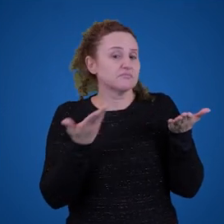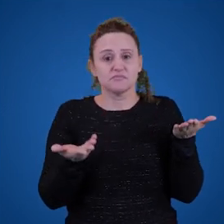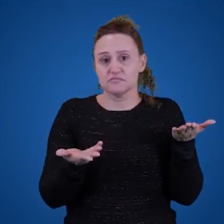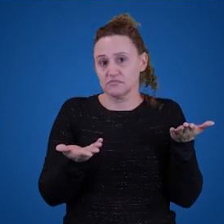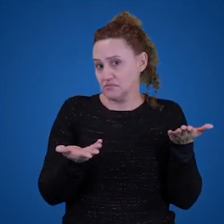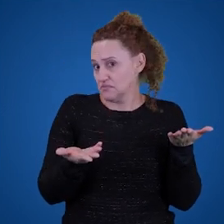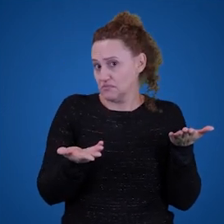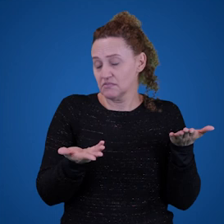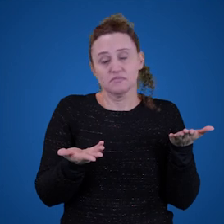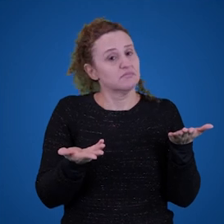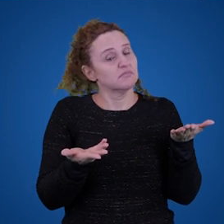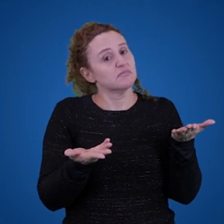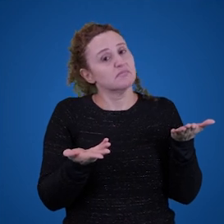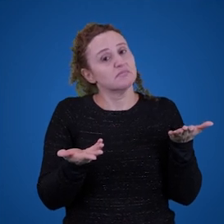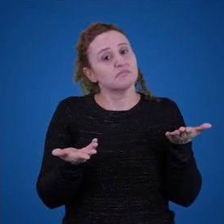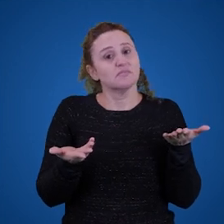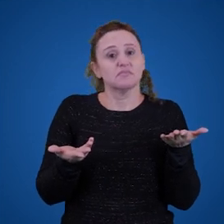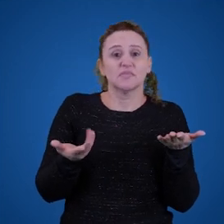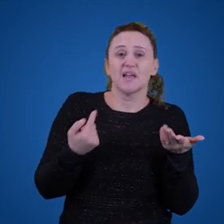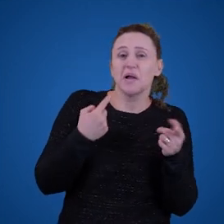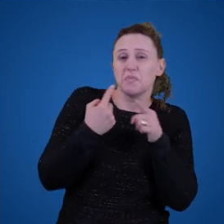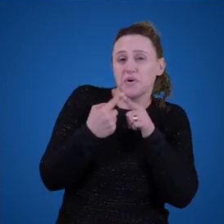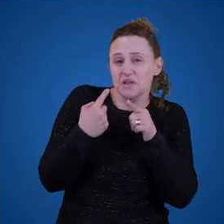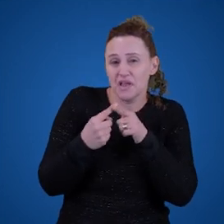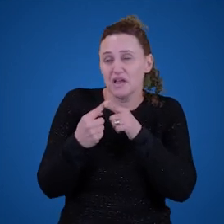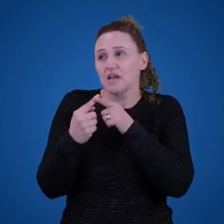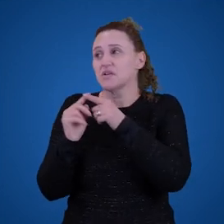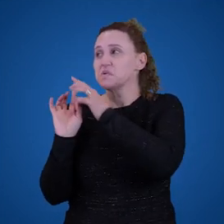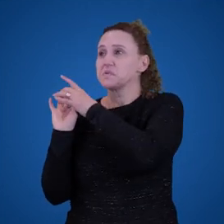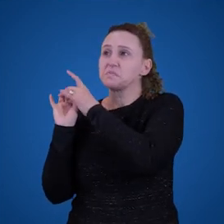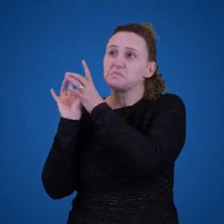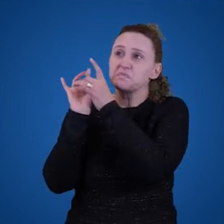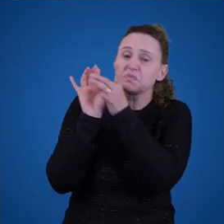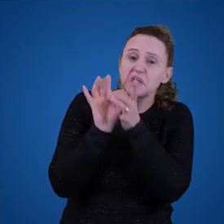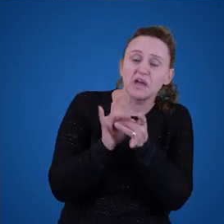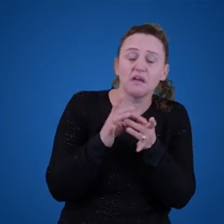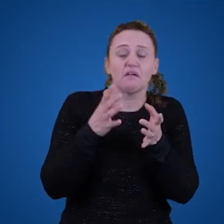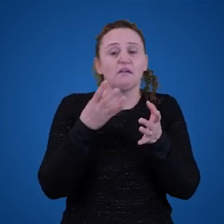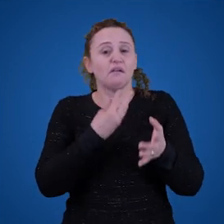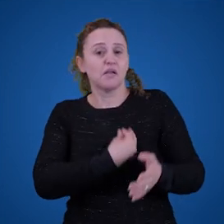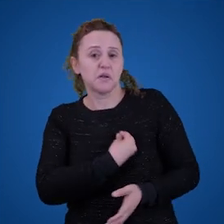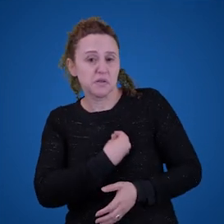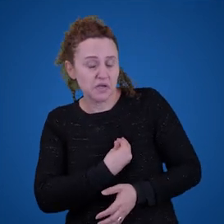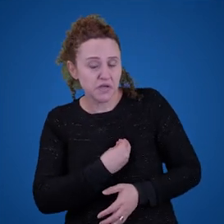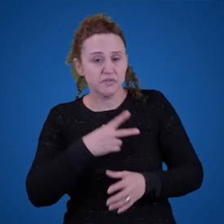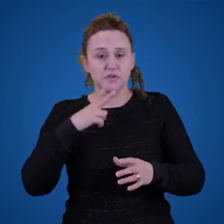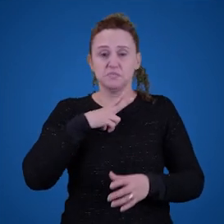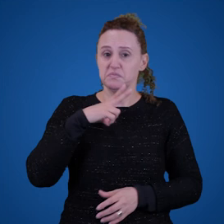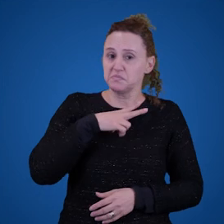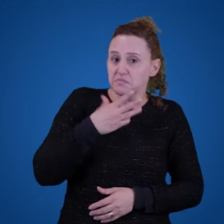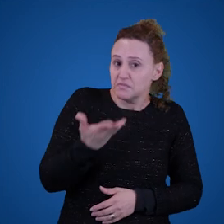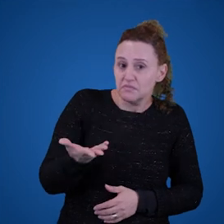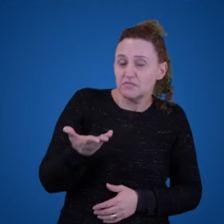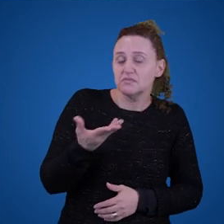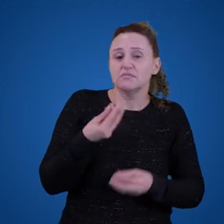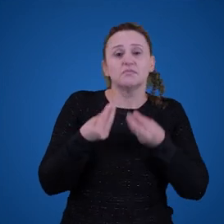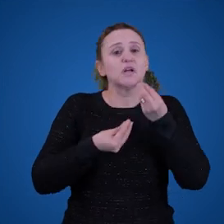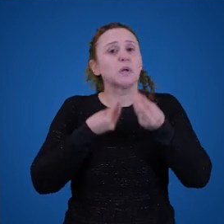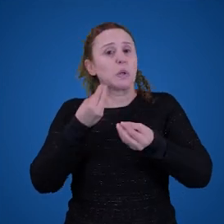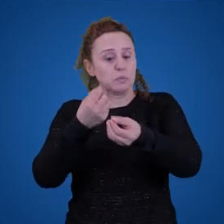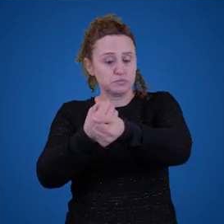nossas crenças, nas nossas experiências pessoais, né? Em como aquilo impacta as nossas emoções, nós